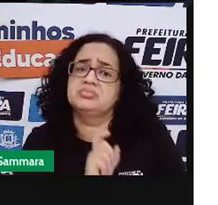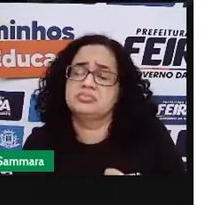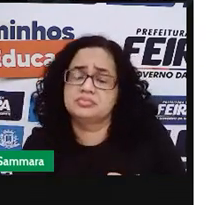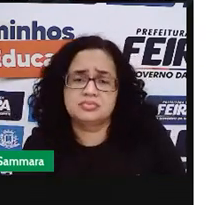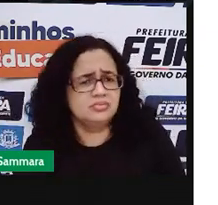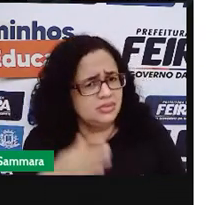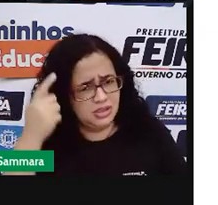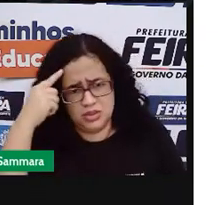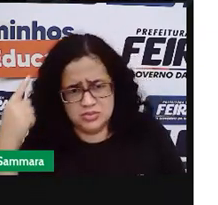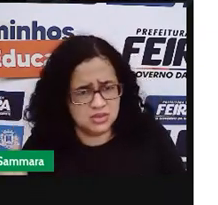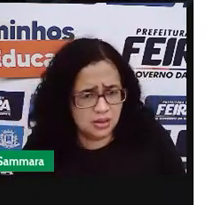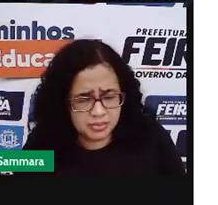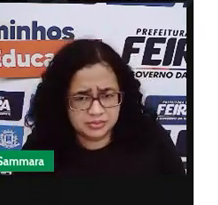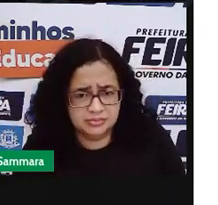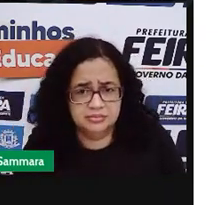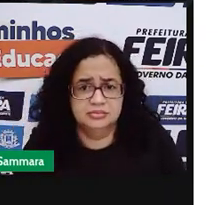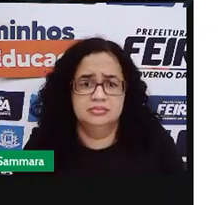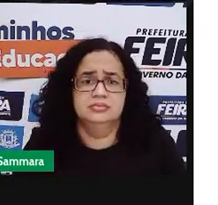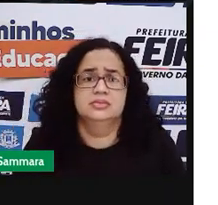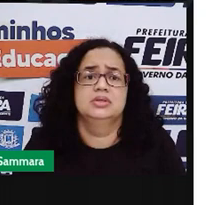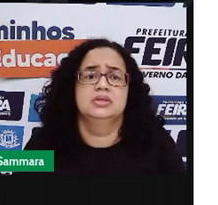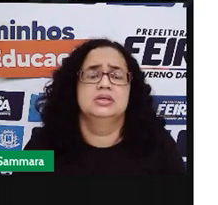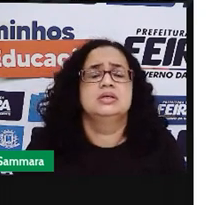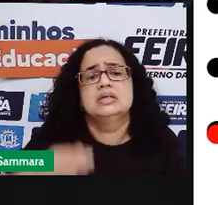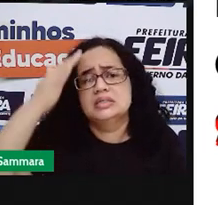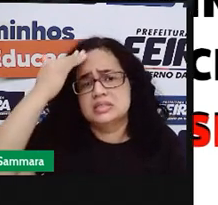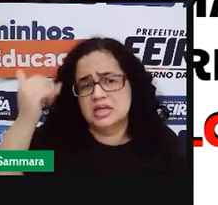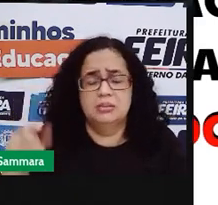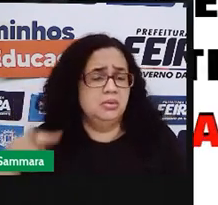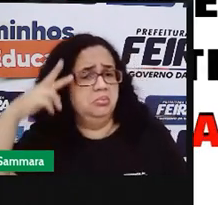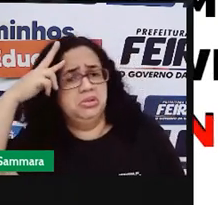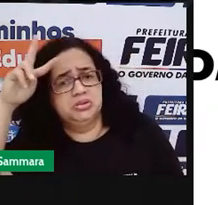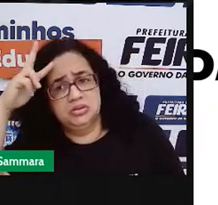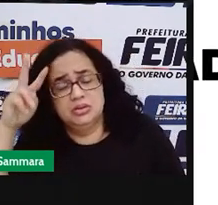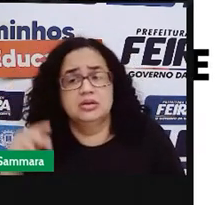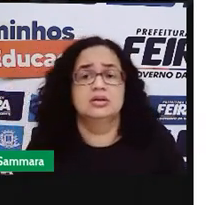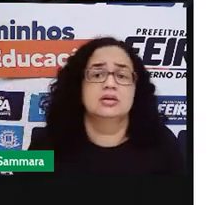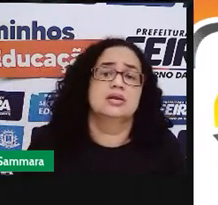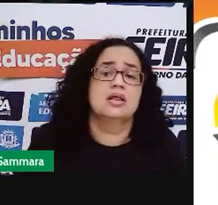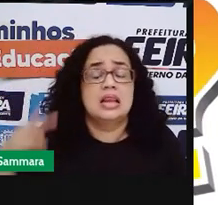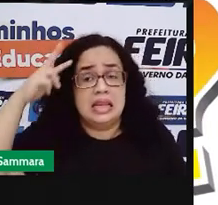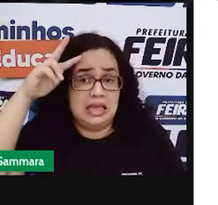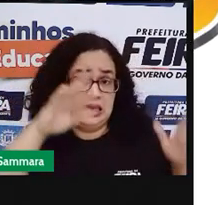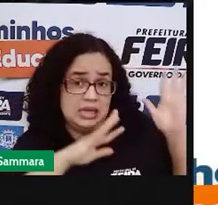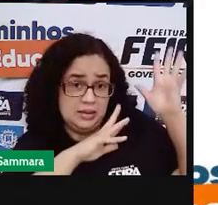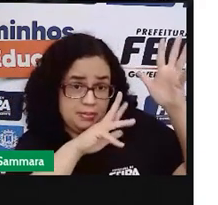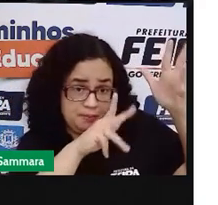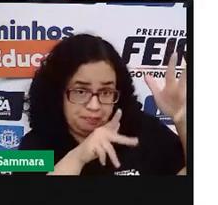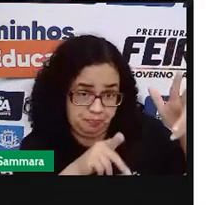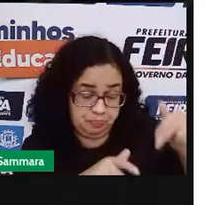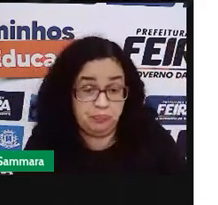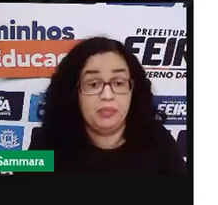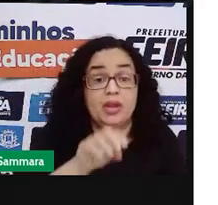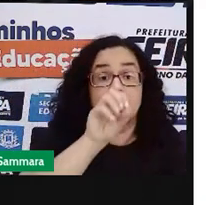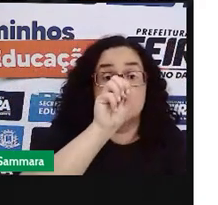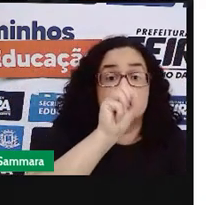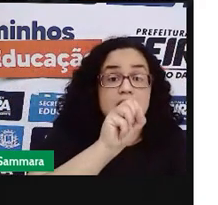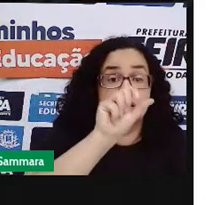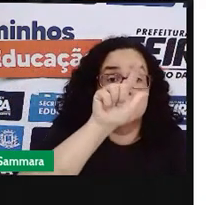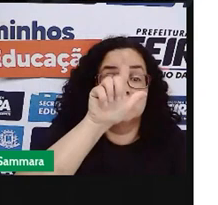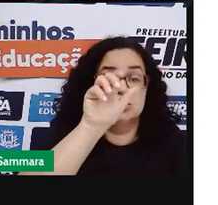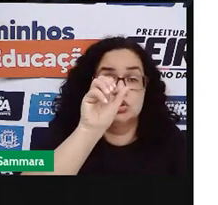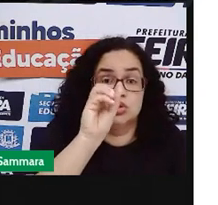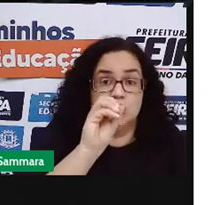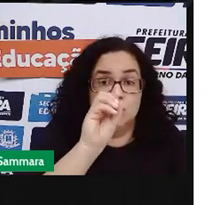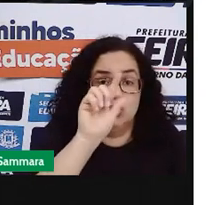Não sabe? Sabe, mas não lembra? Então vamos recordar. O slogan